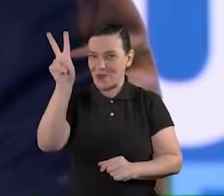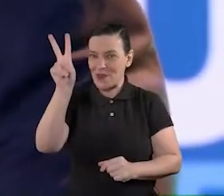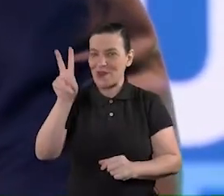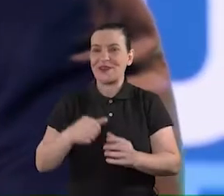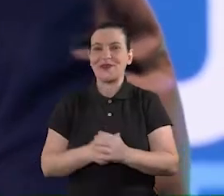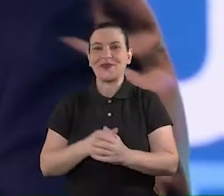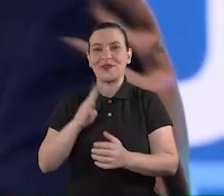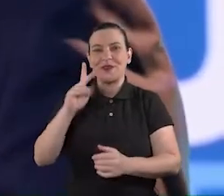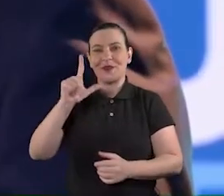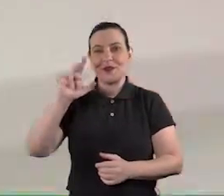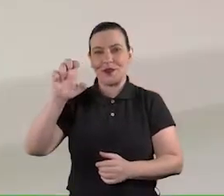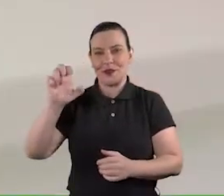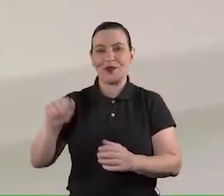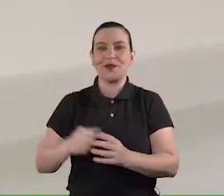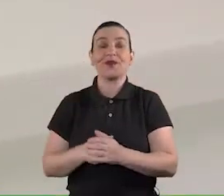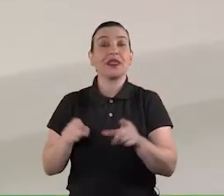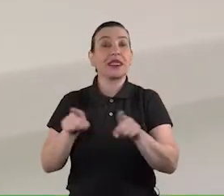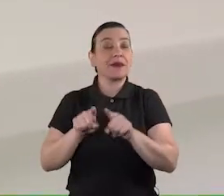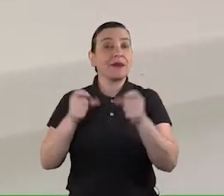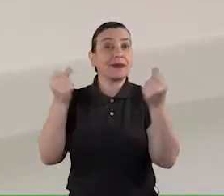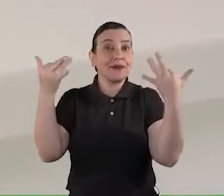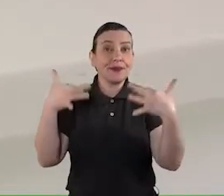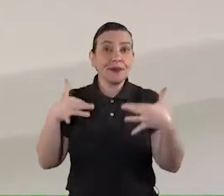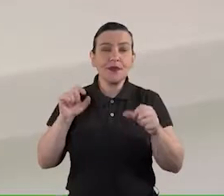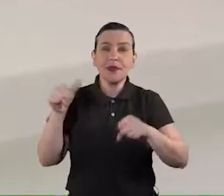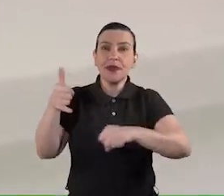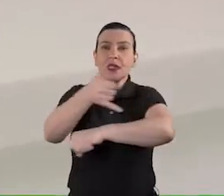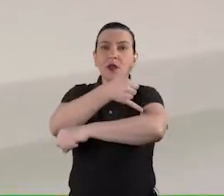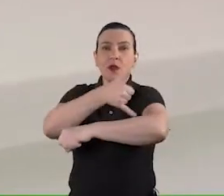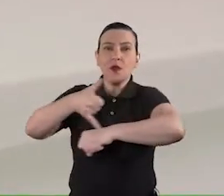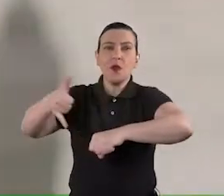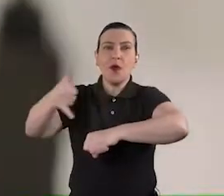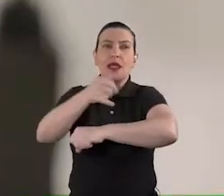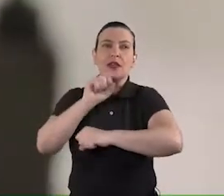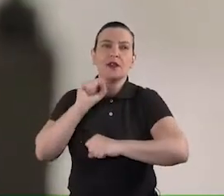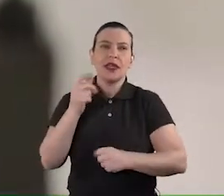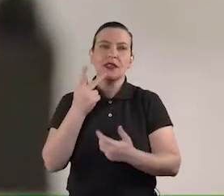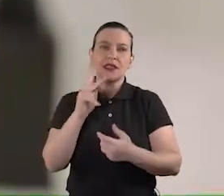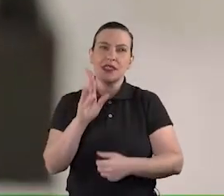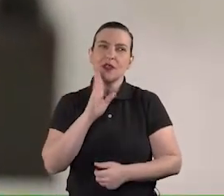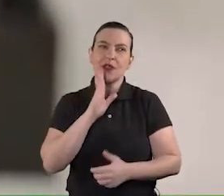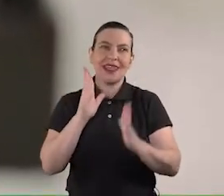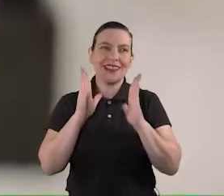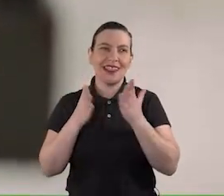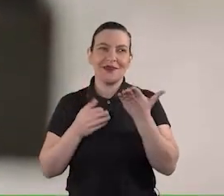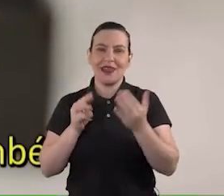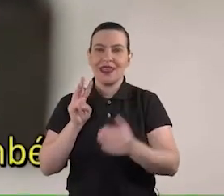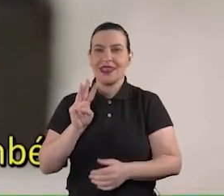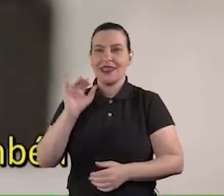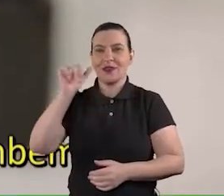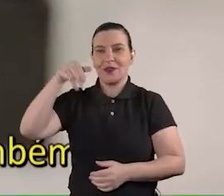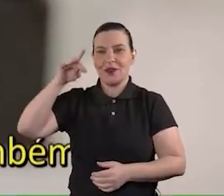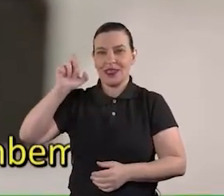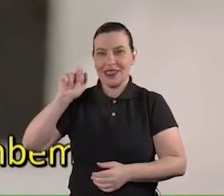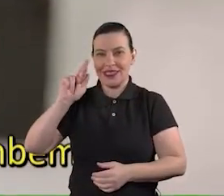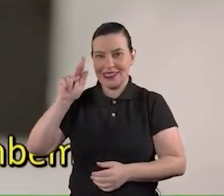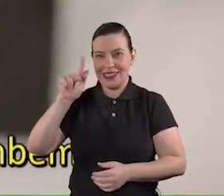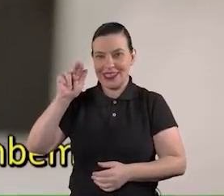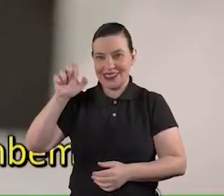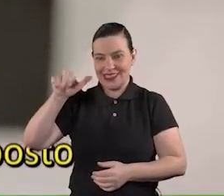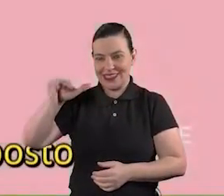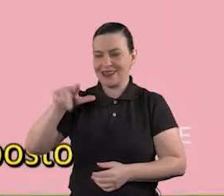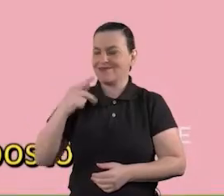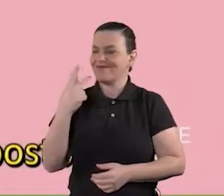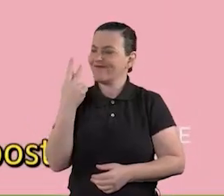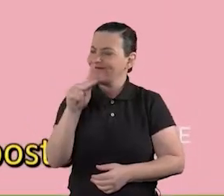vamos falar primeiro sobre o óleo essencial de wintergreen sei que vocês o conhecem bem e é um dos meus favoritos e tenho certeza